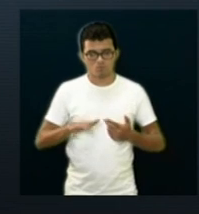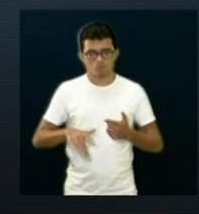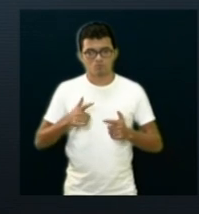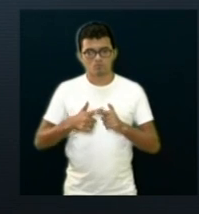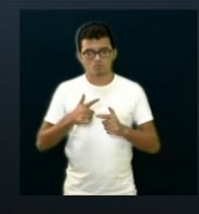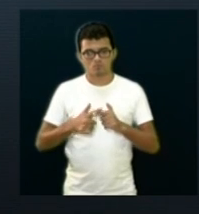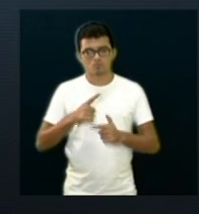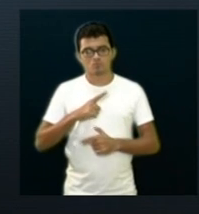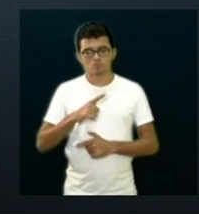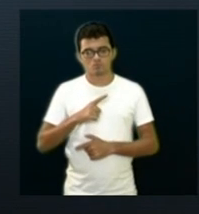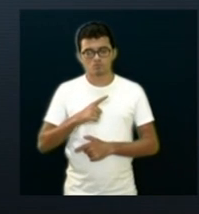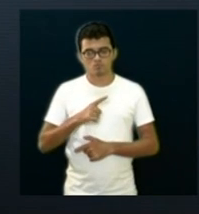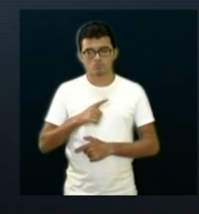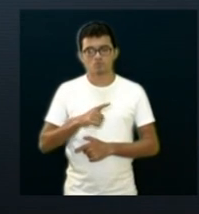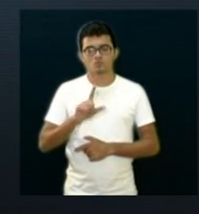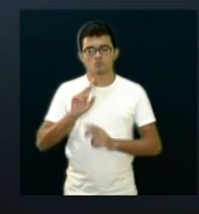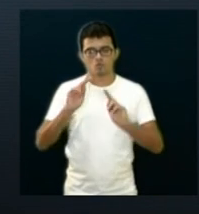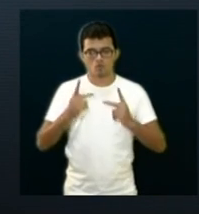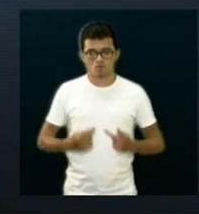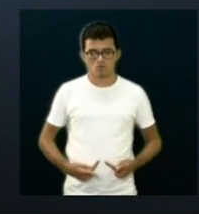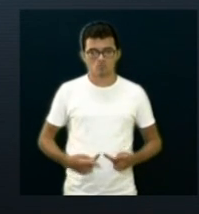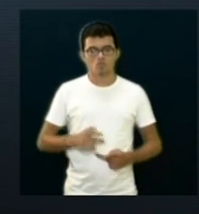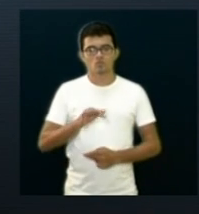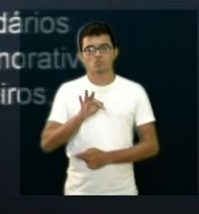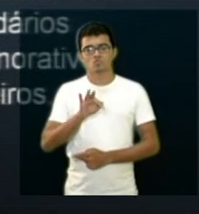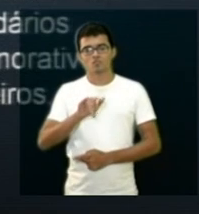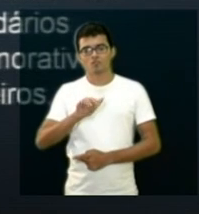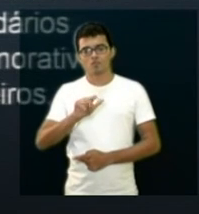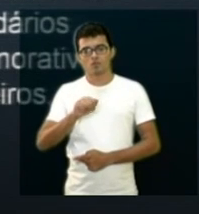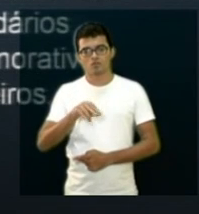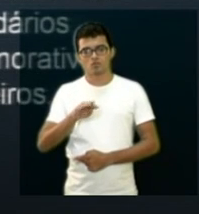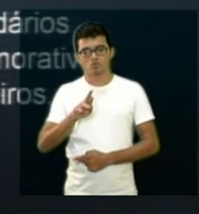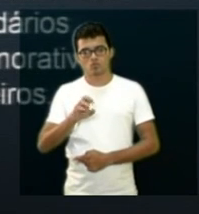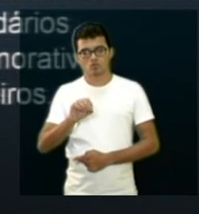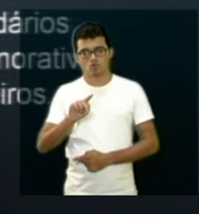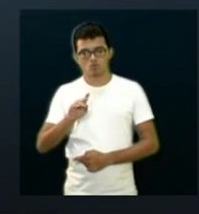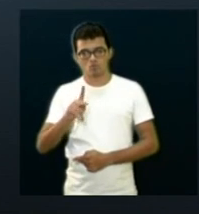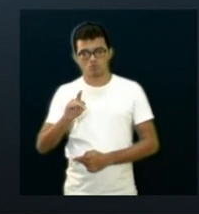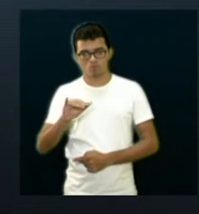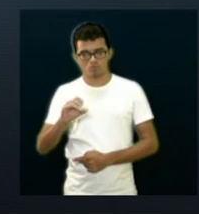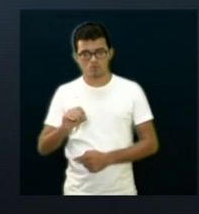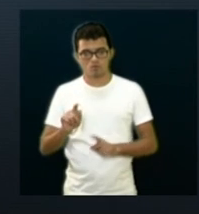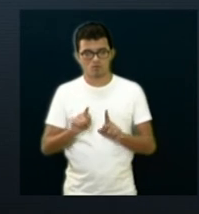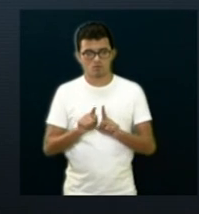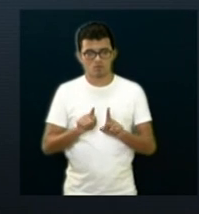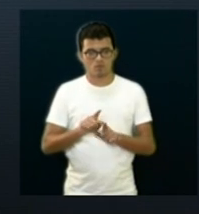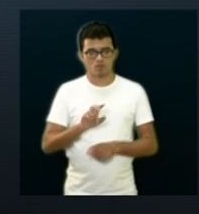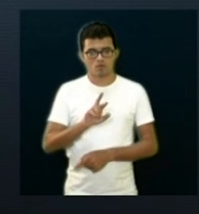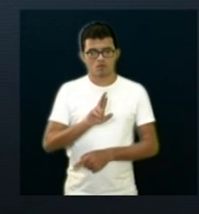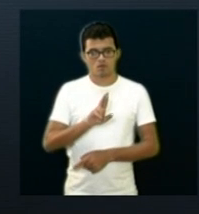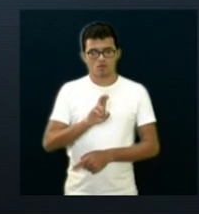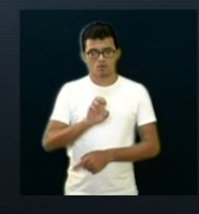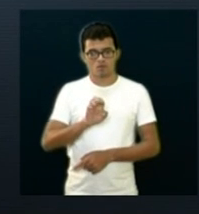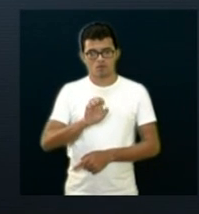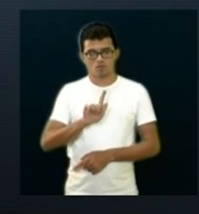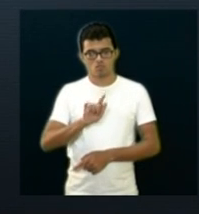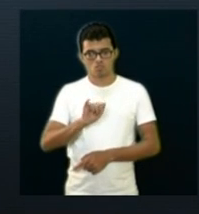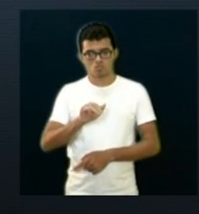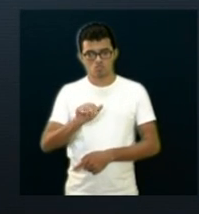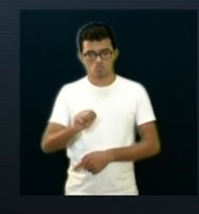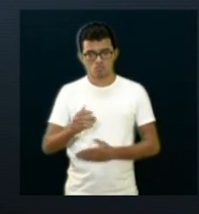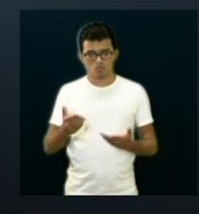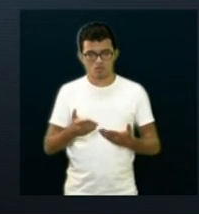reconhecimento de filantropia. A Regina Barbieri, que deve, eu acredito que deve estar deixando a